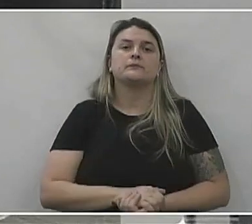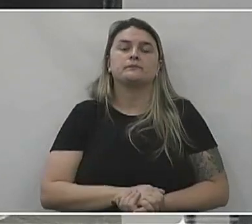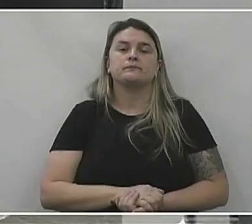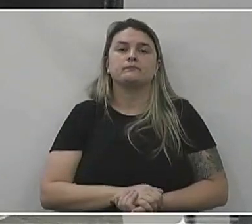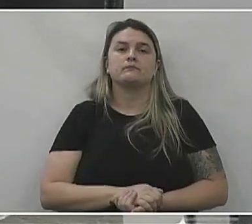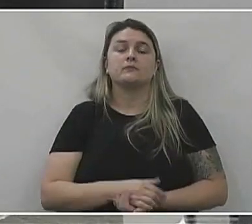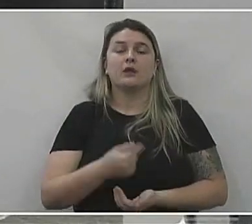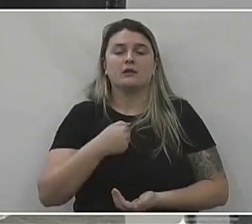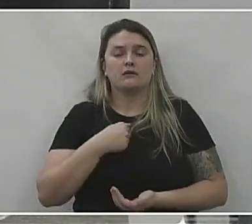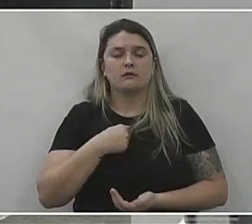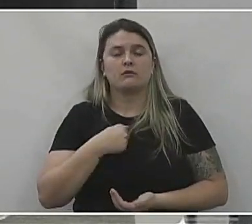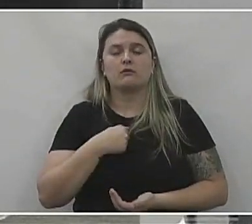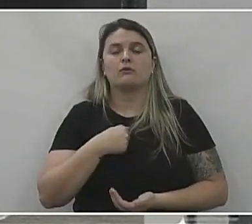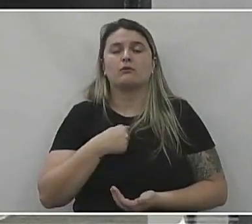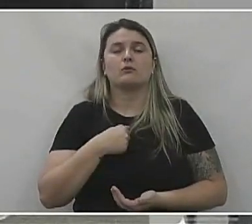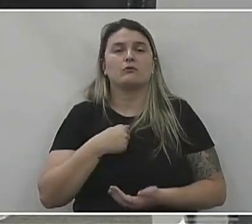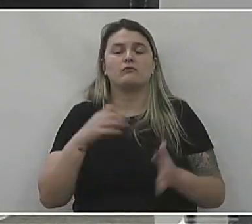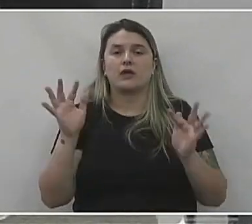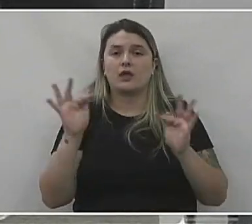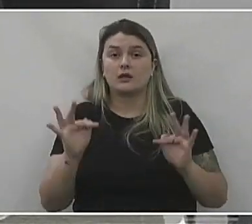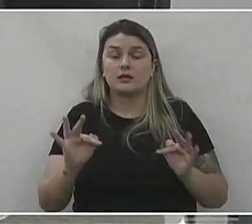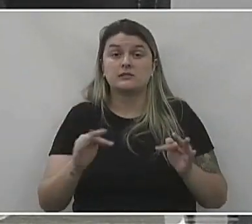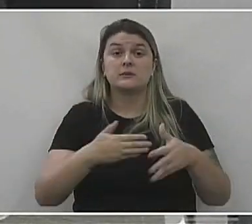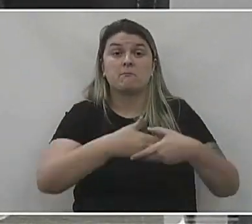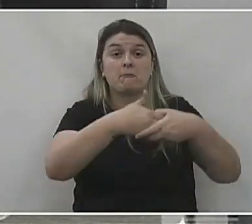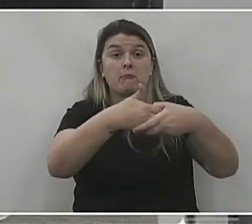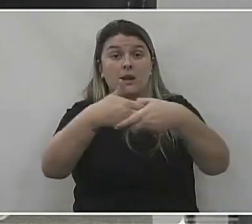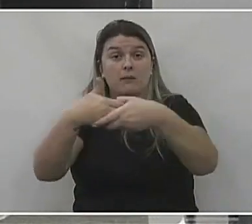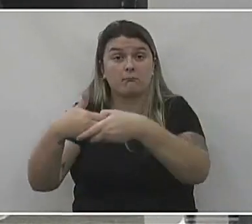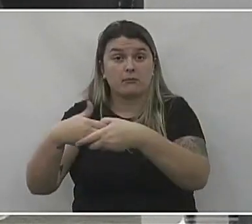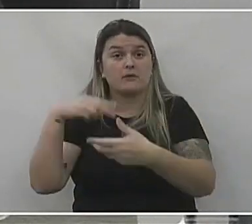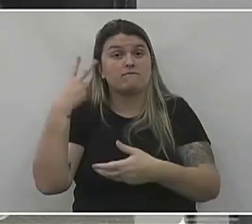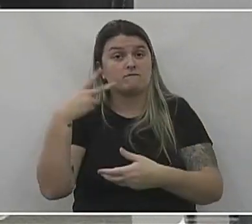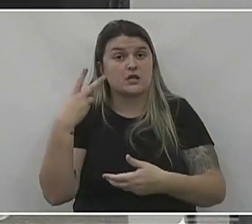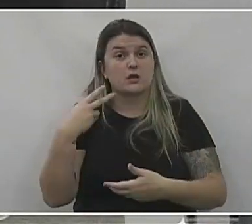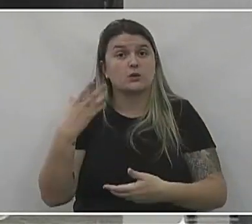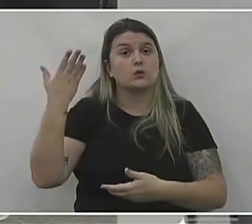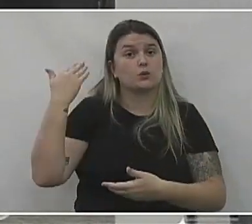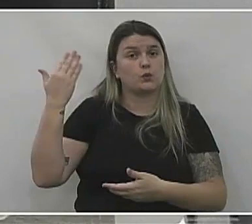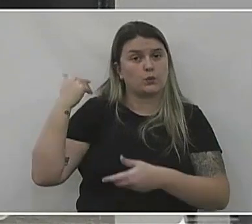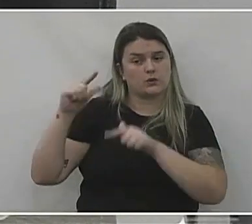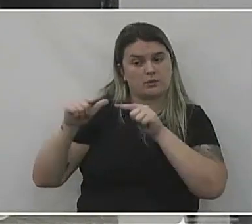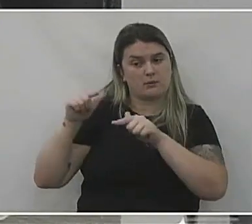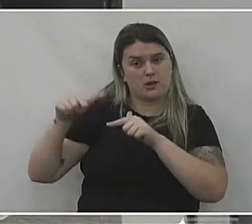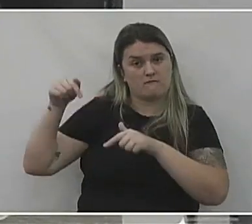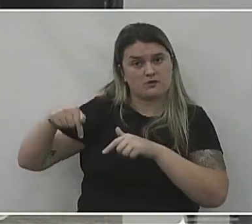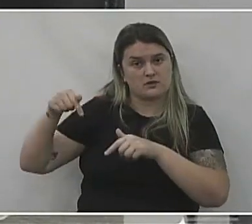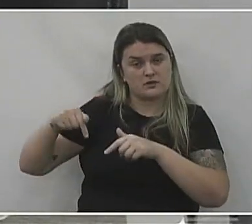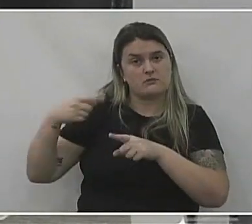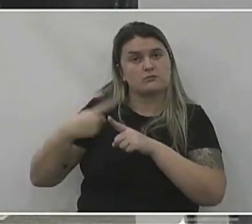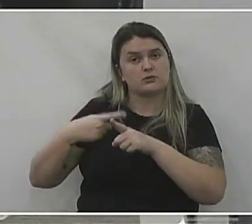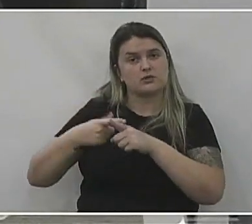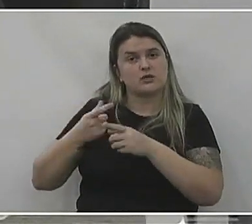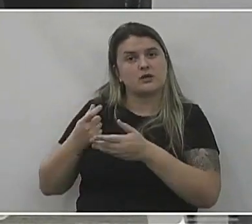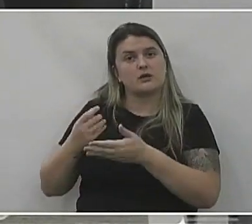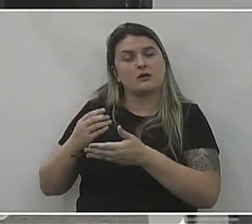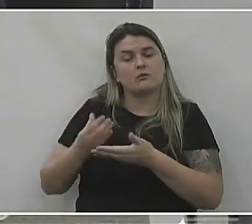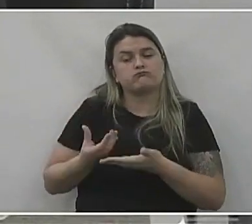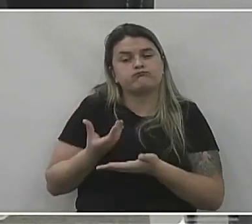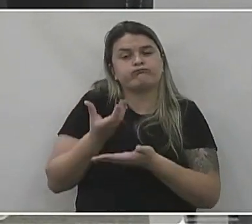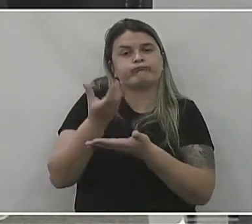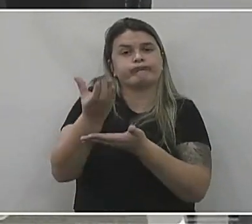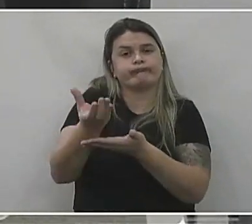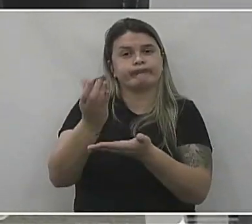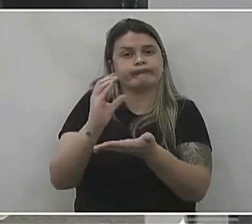né os parabéns para os vereadores que faziam parte da da legislatura anterior